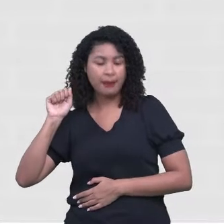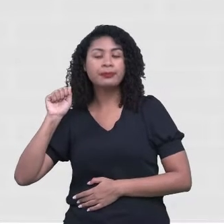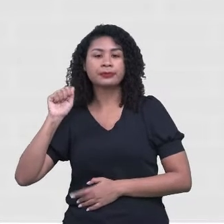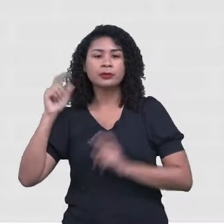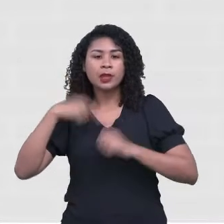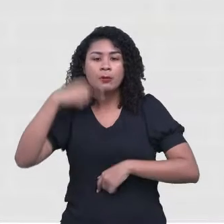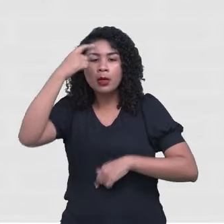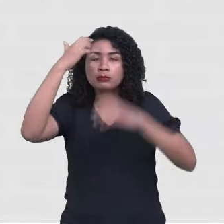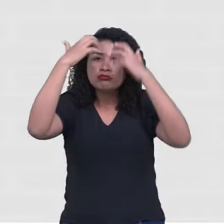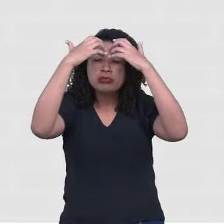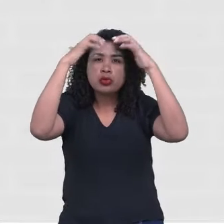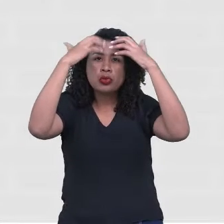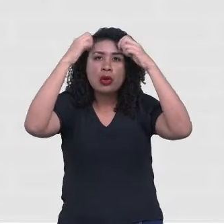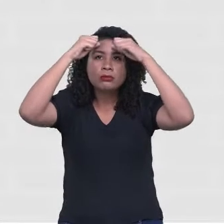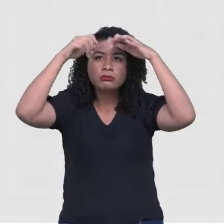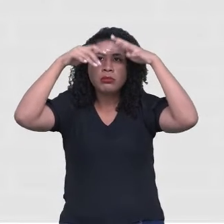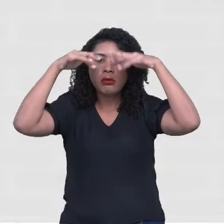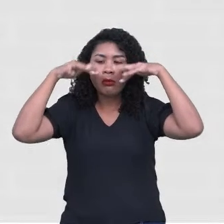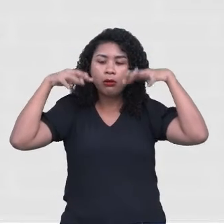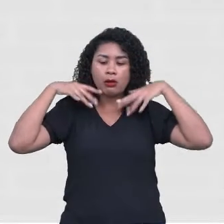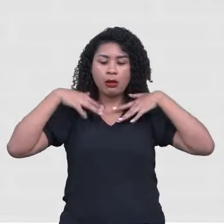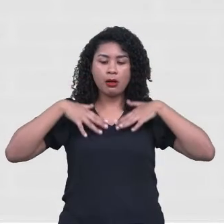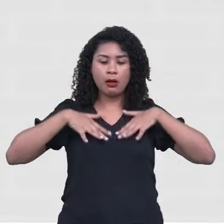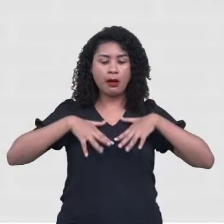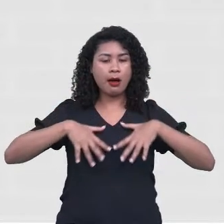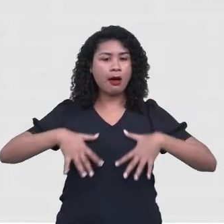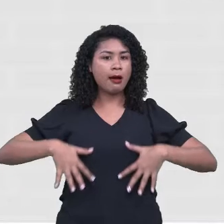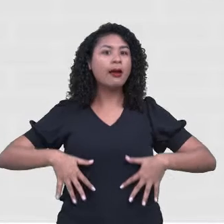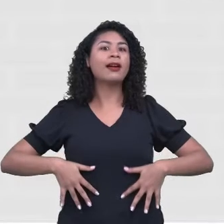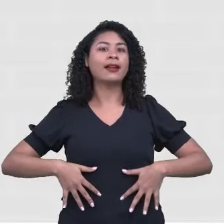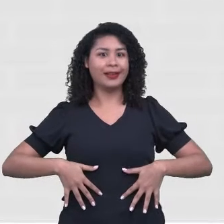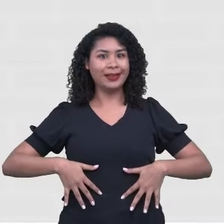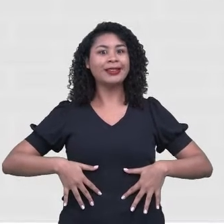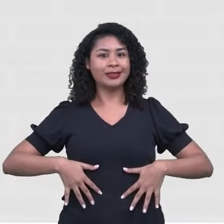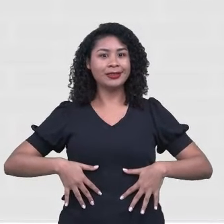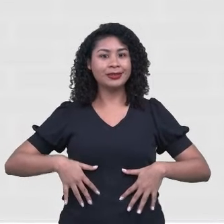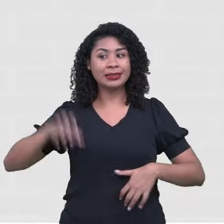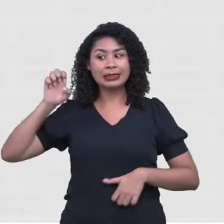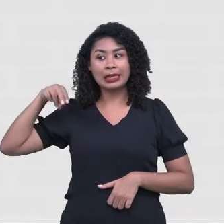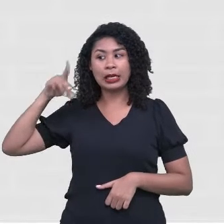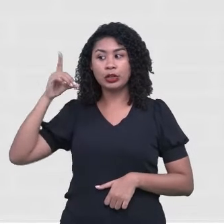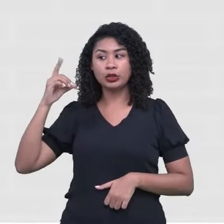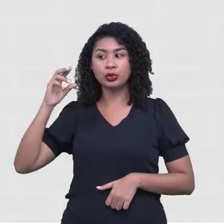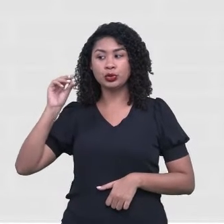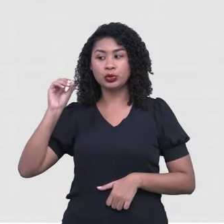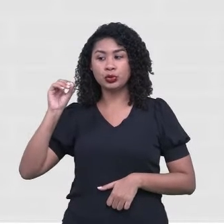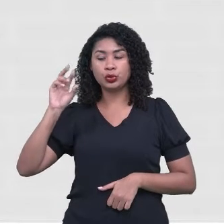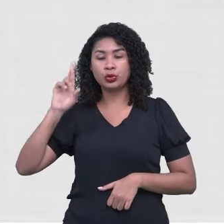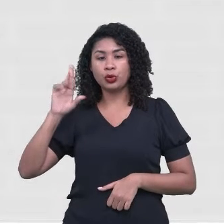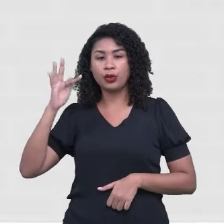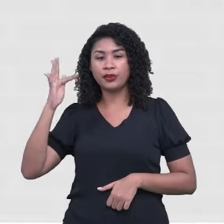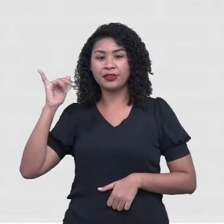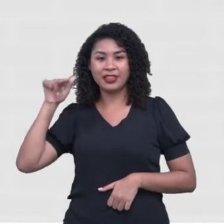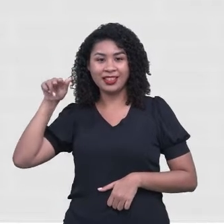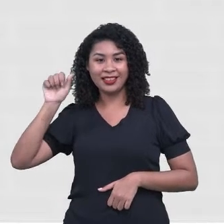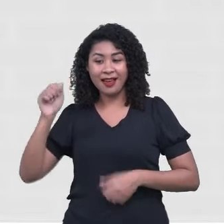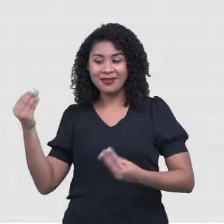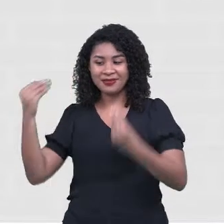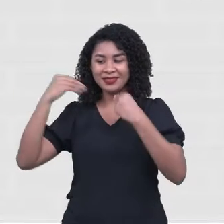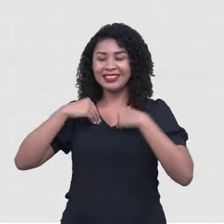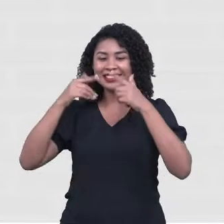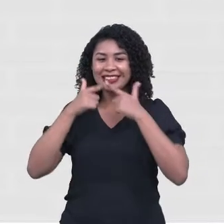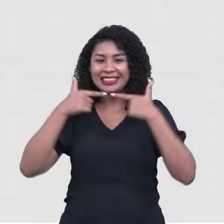uma atividade física. A liberação de endorfina, também conhecida como hormônio da alegria, ajuda a relaxar,